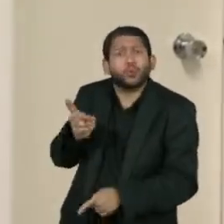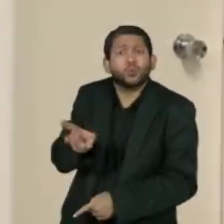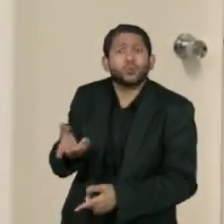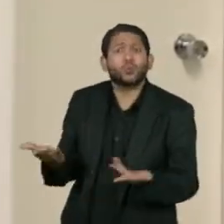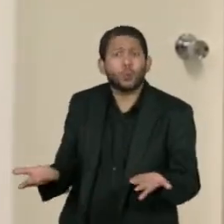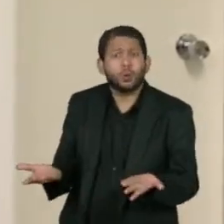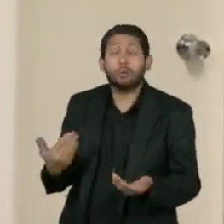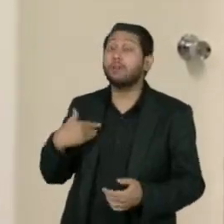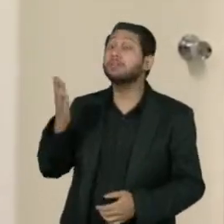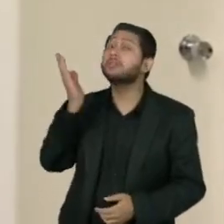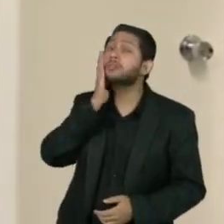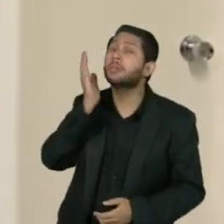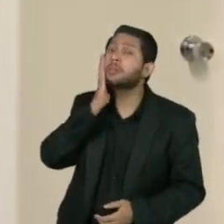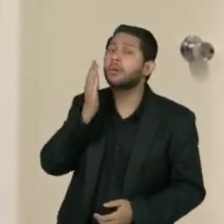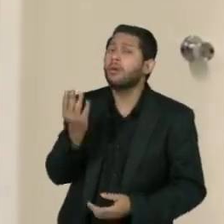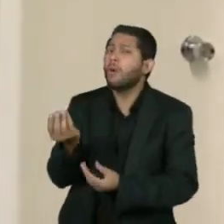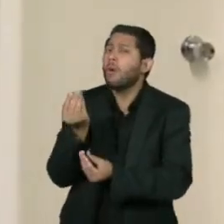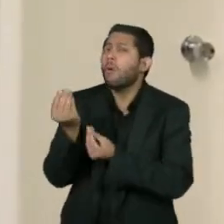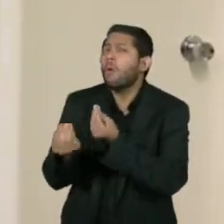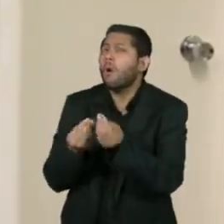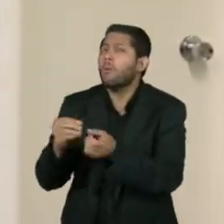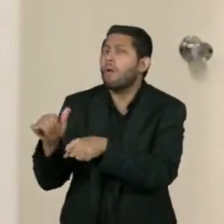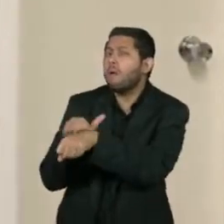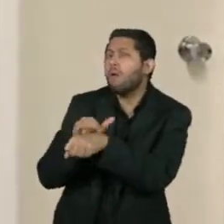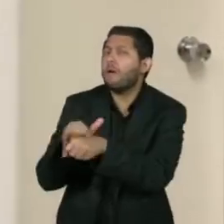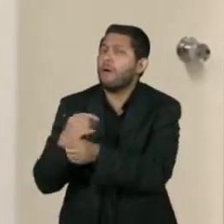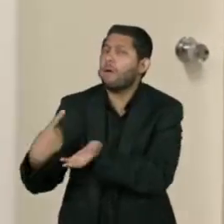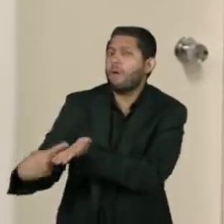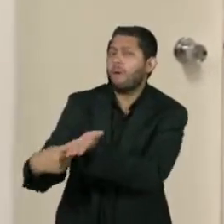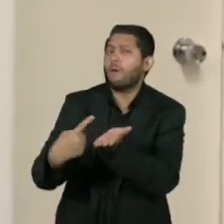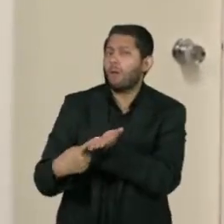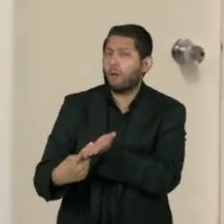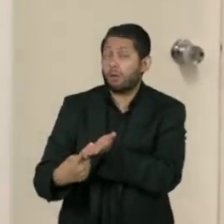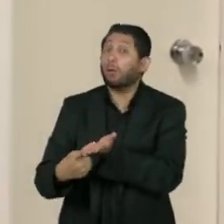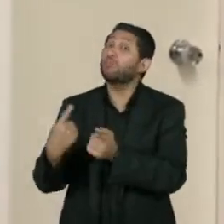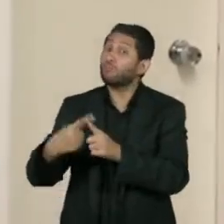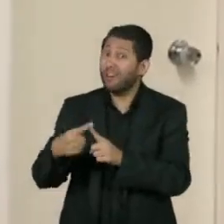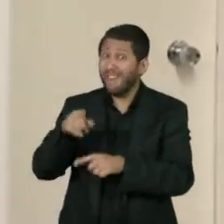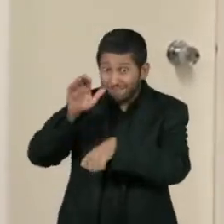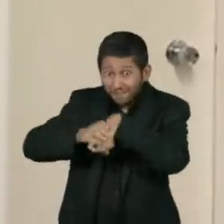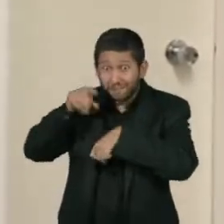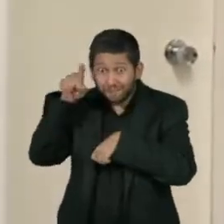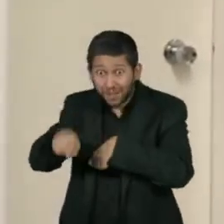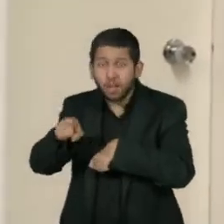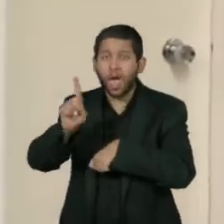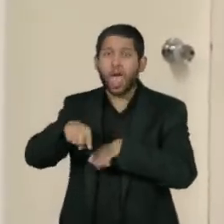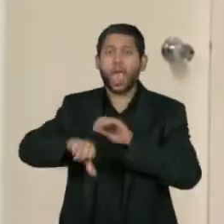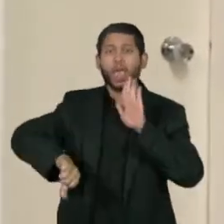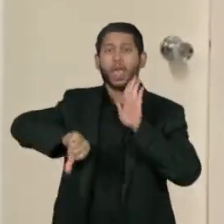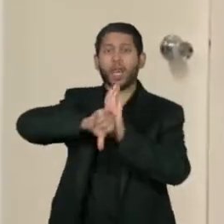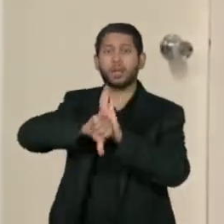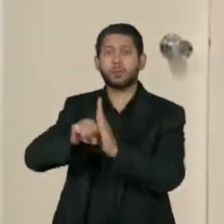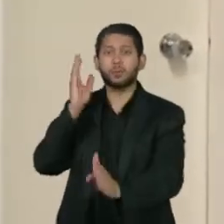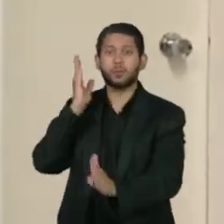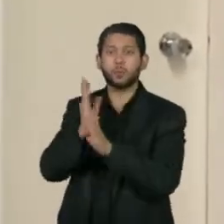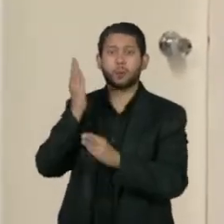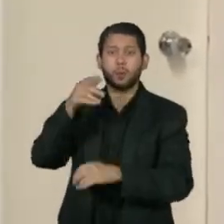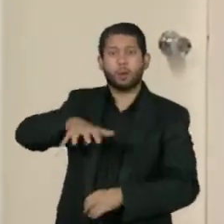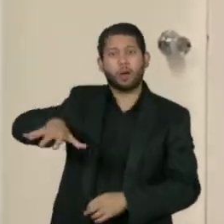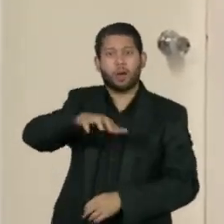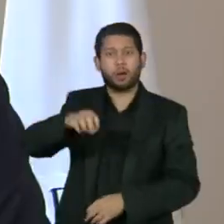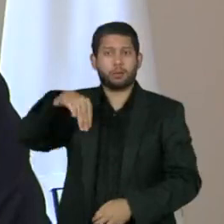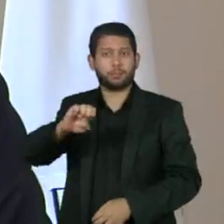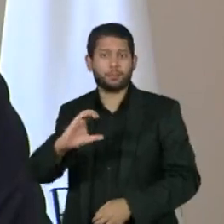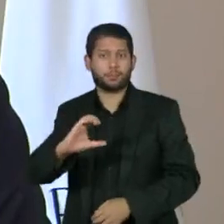de onde partiram as ordens para o esquema criminoso que foi pego no âmbito do Ministério da